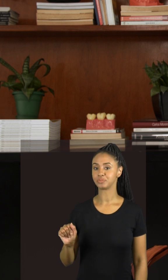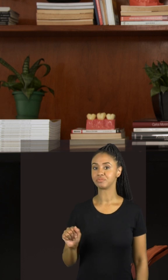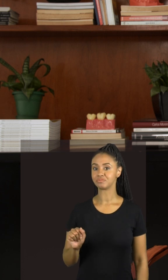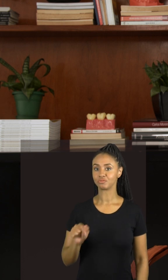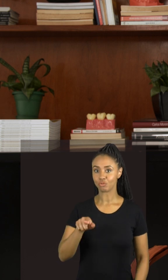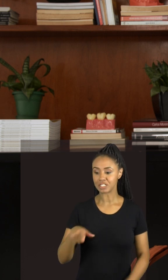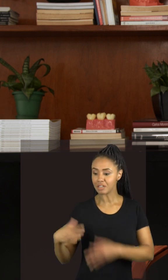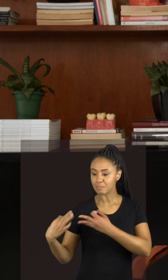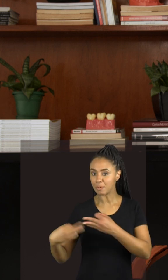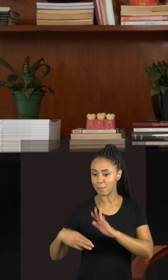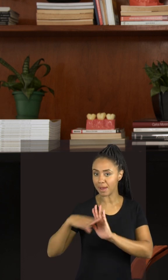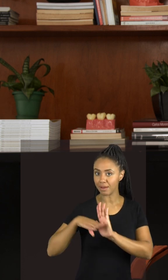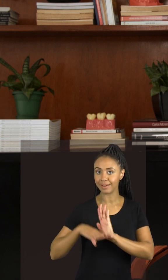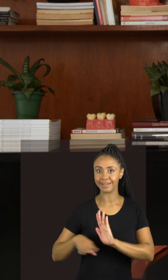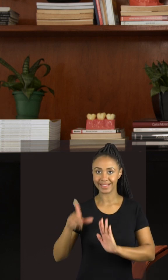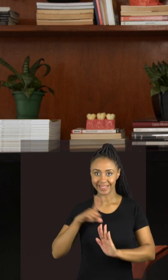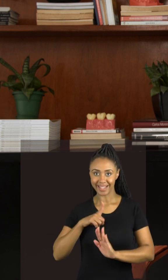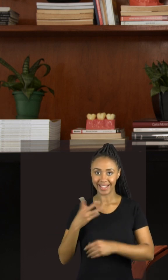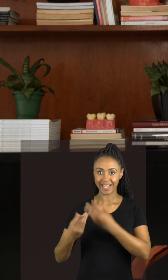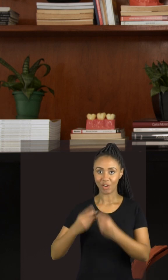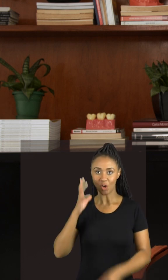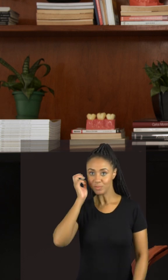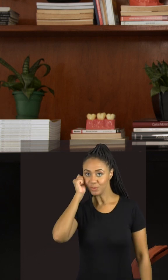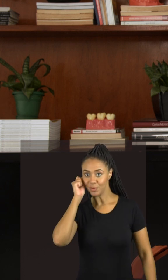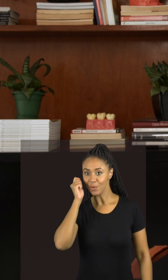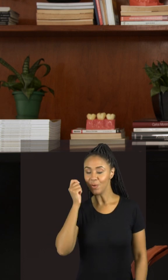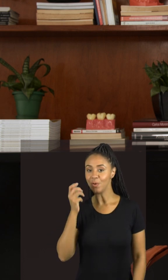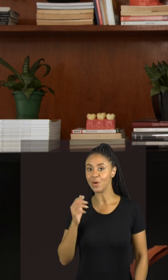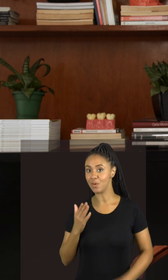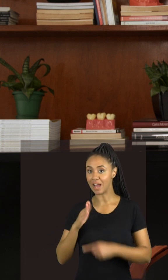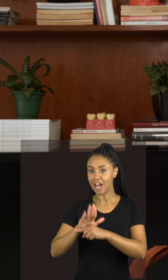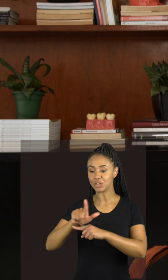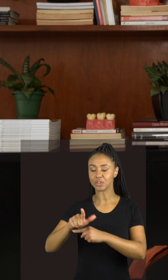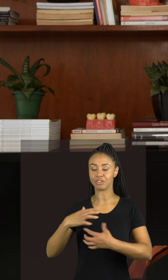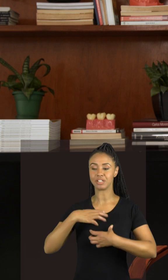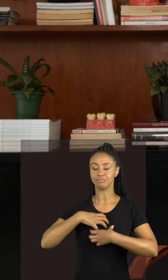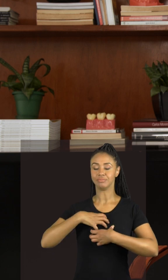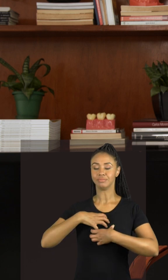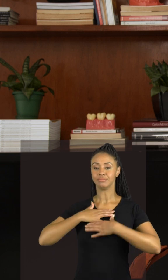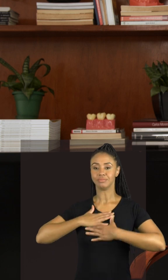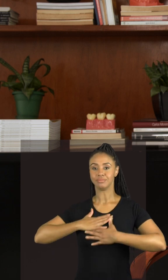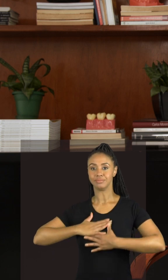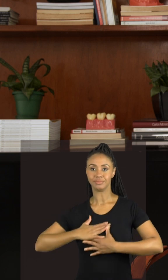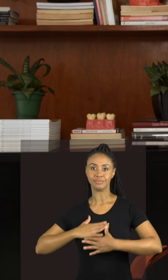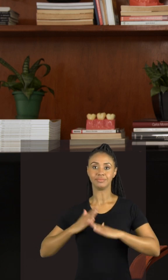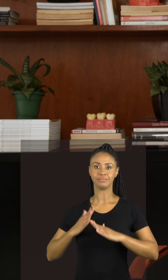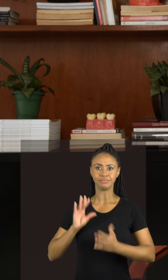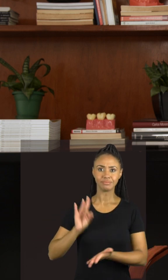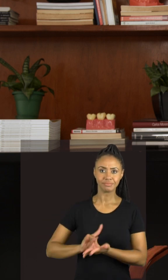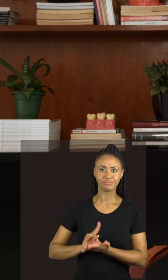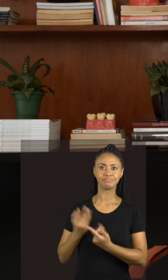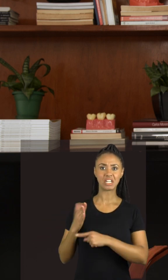rotina específica de sono que te ajuda a dormir, e se isso realmente